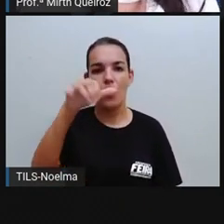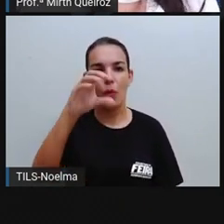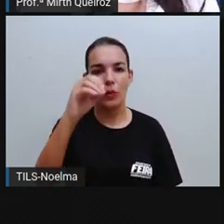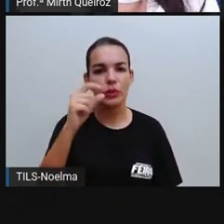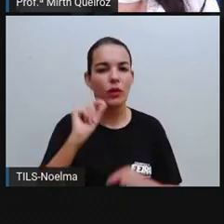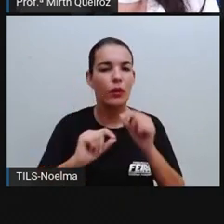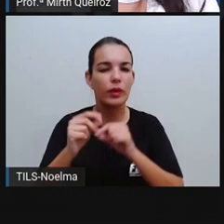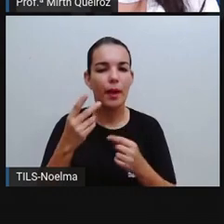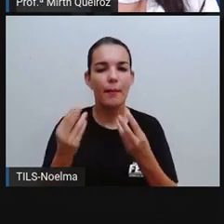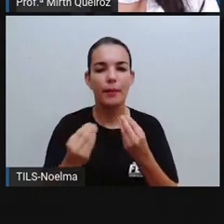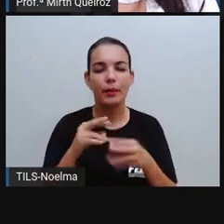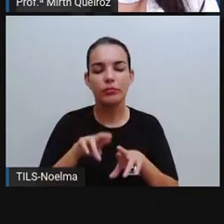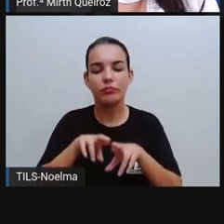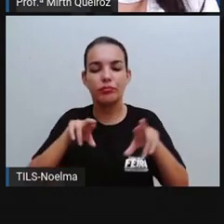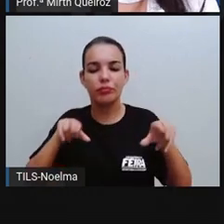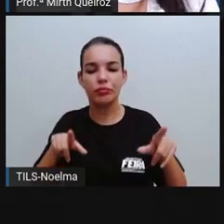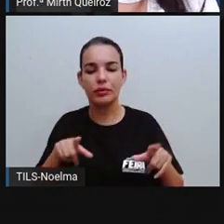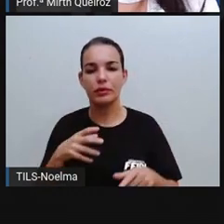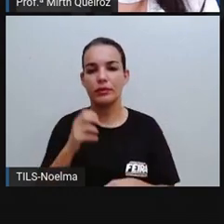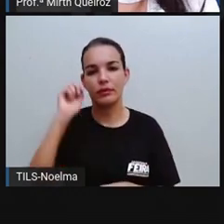de rupturas. Vamos assistir?